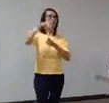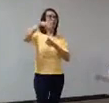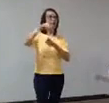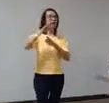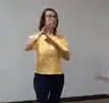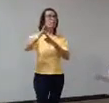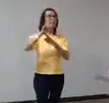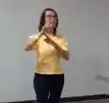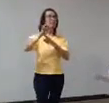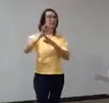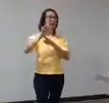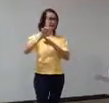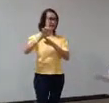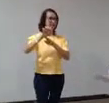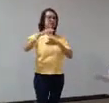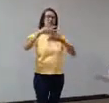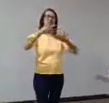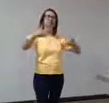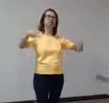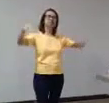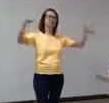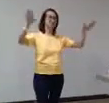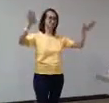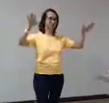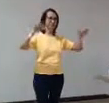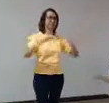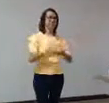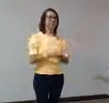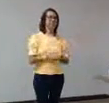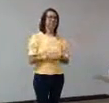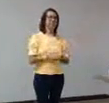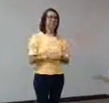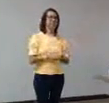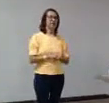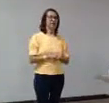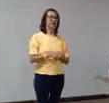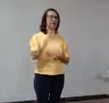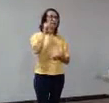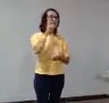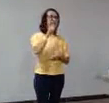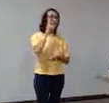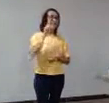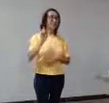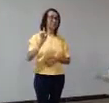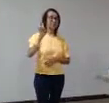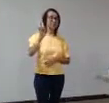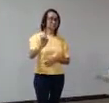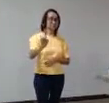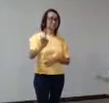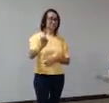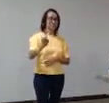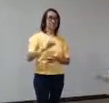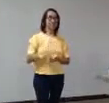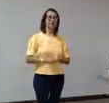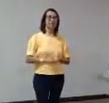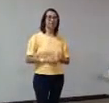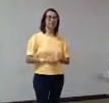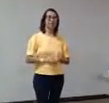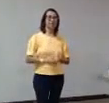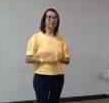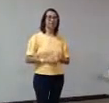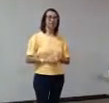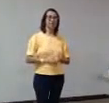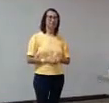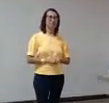O nome dela é Mel, ele é o Tim e ela é a Mel. Ela foi e eu fui recebida por ela